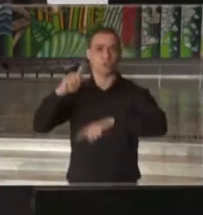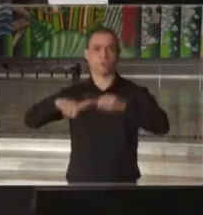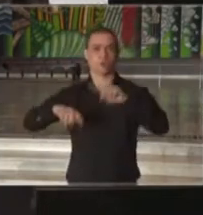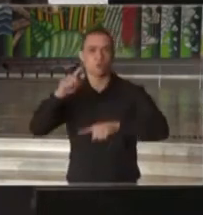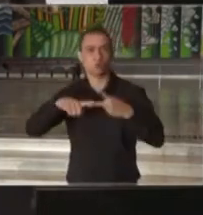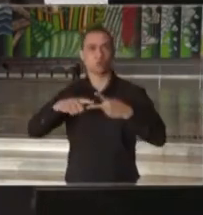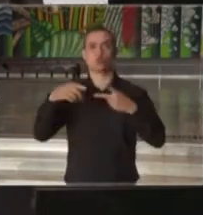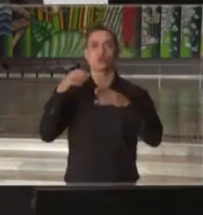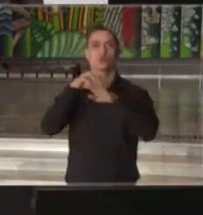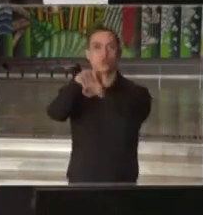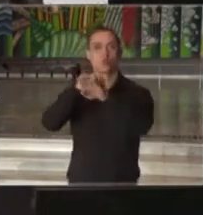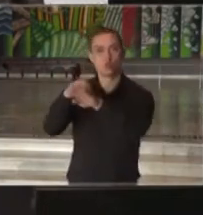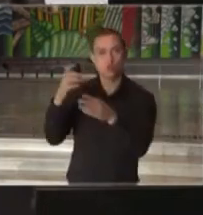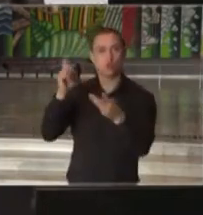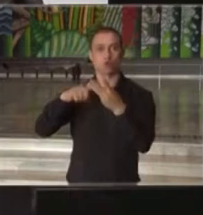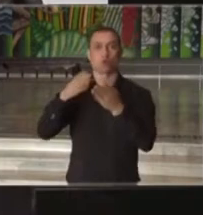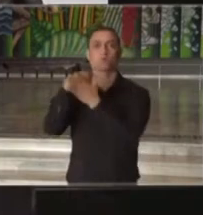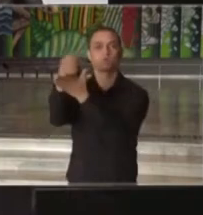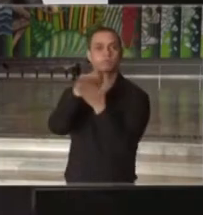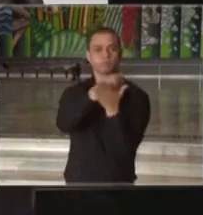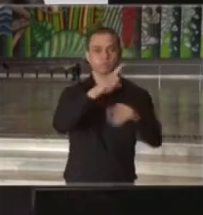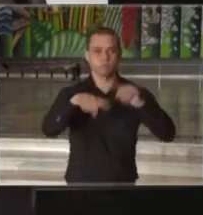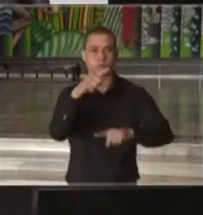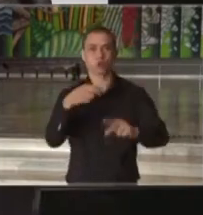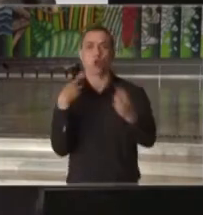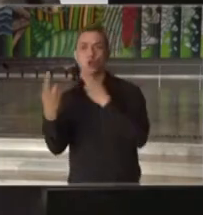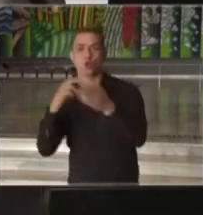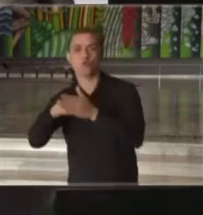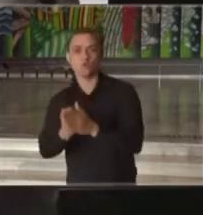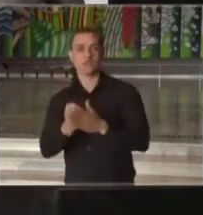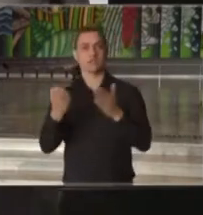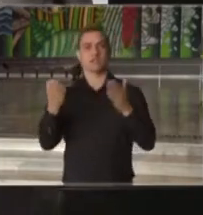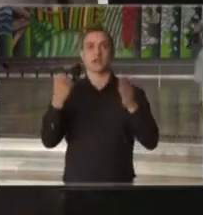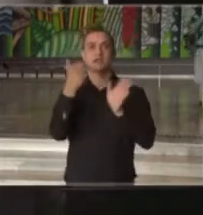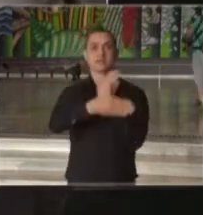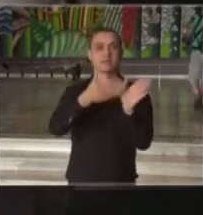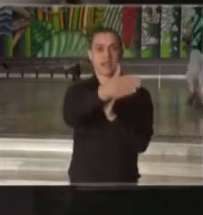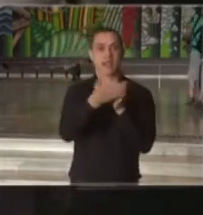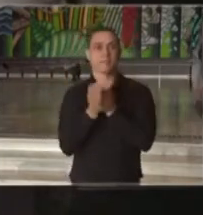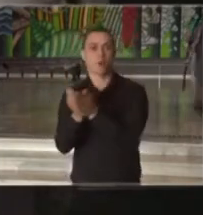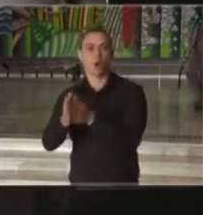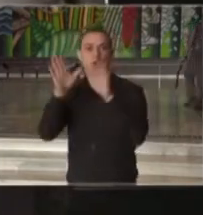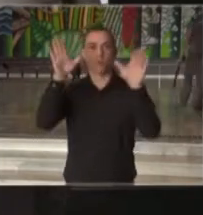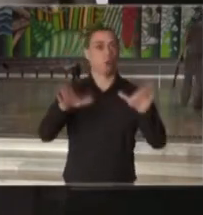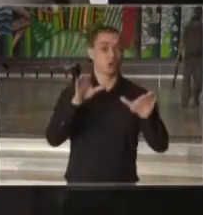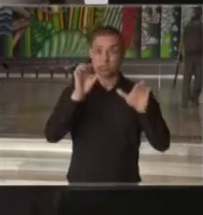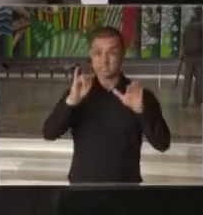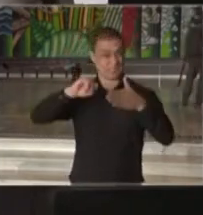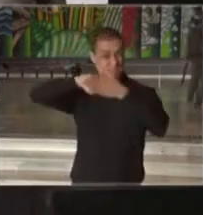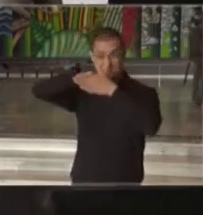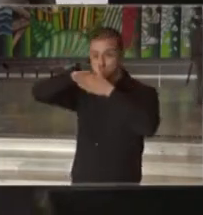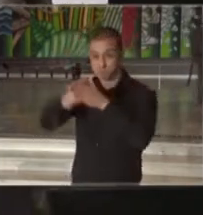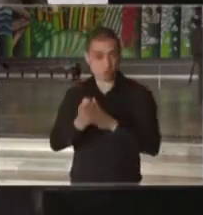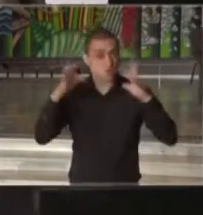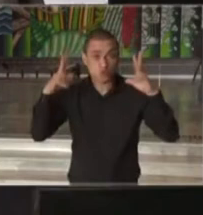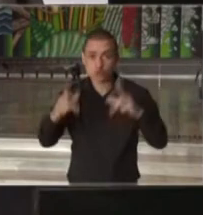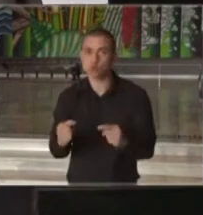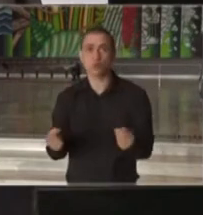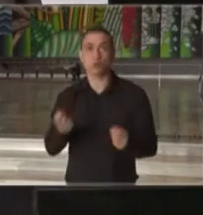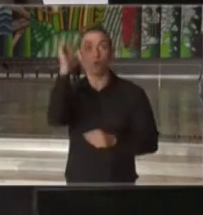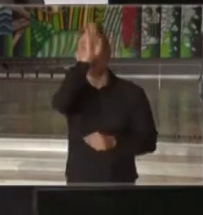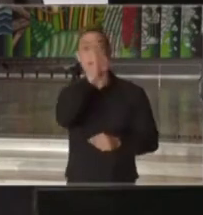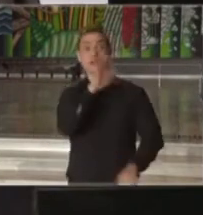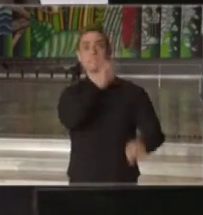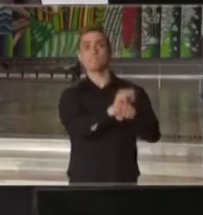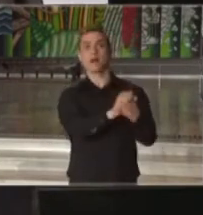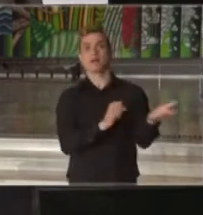circulação de mercadorias, no não funcionamento de estradas, rodovias, portos e os aeroportos de São Paulo, paralisa o país.